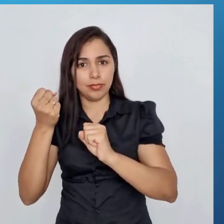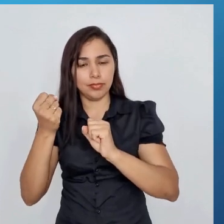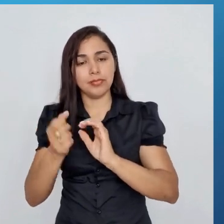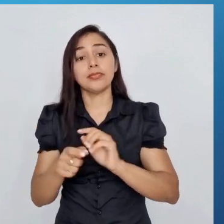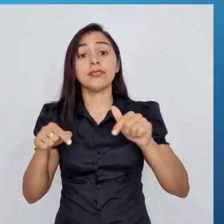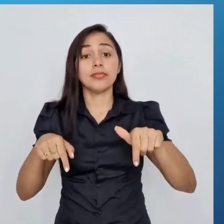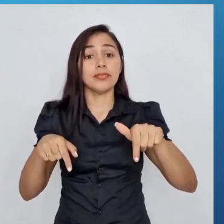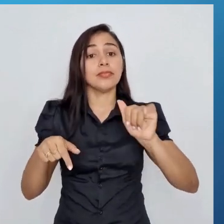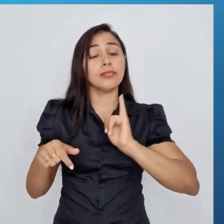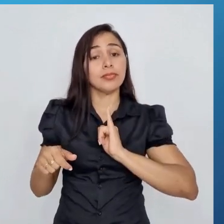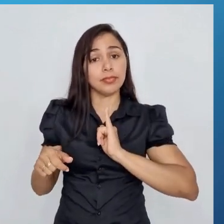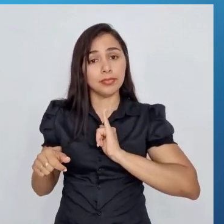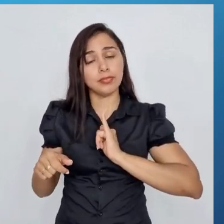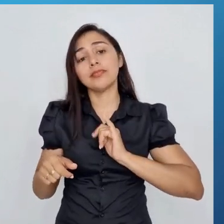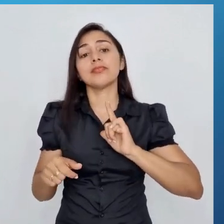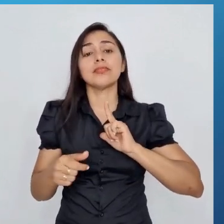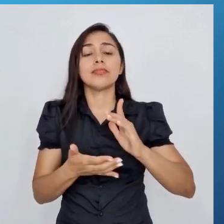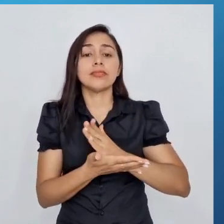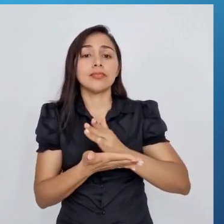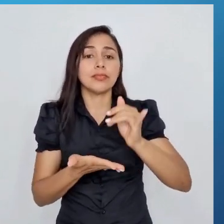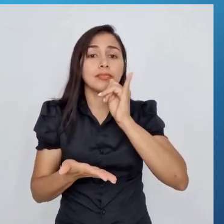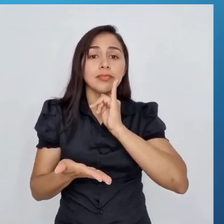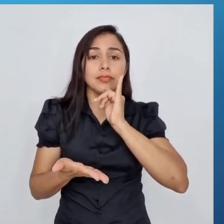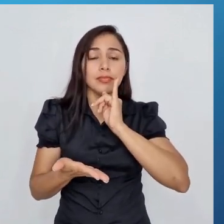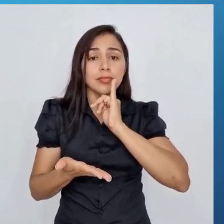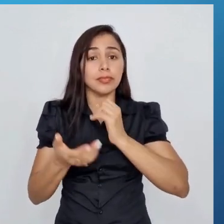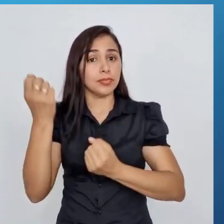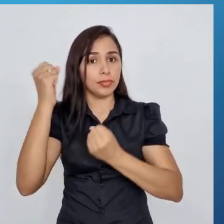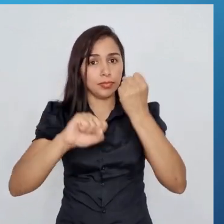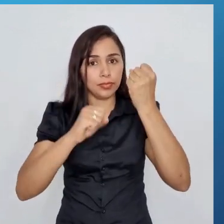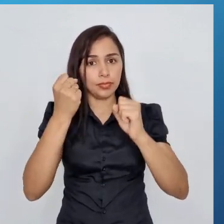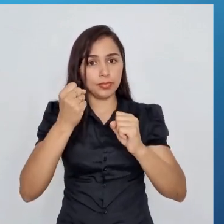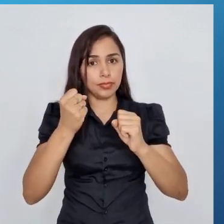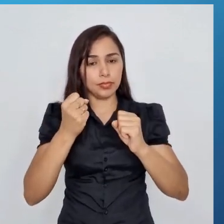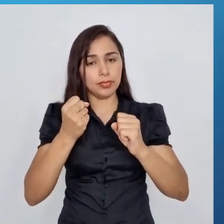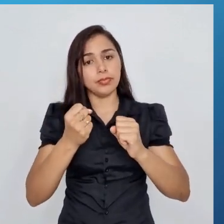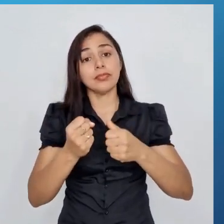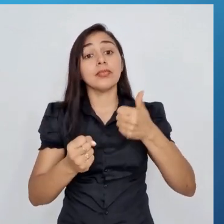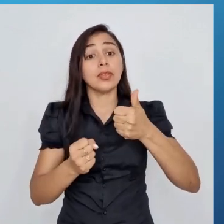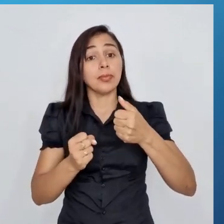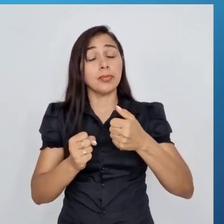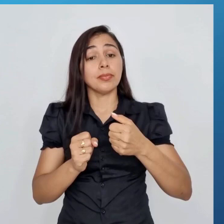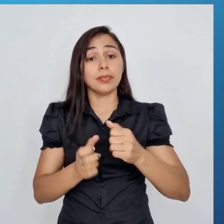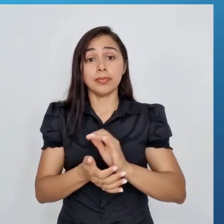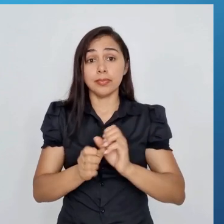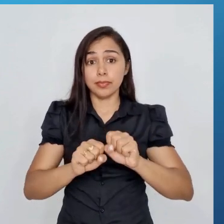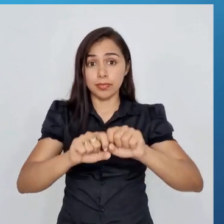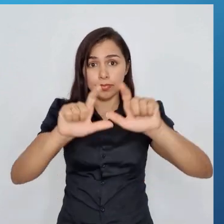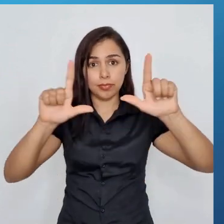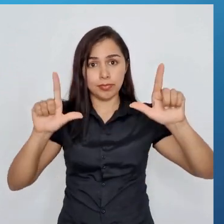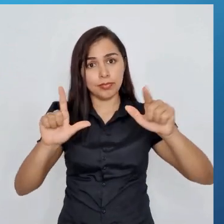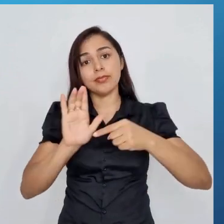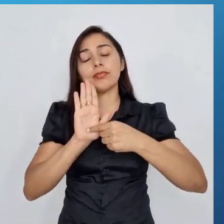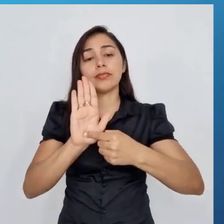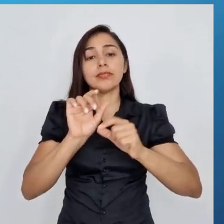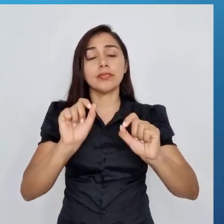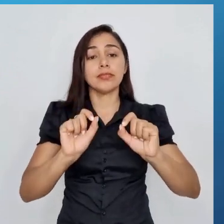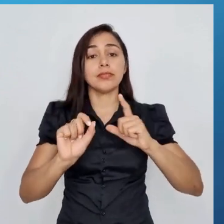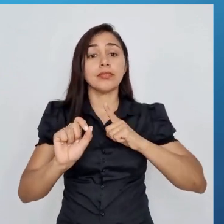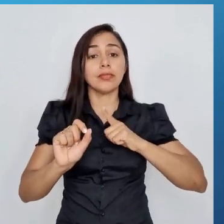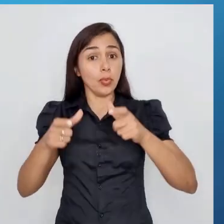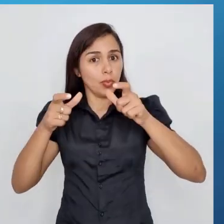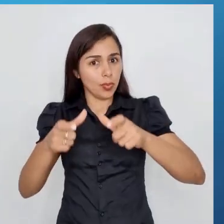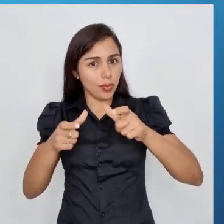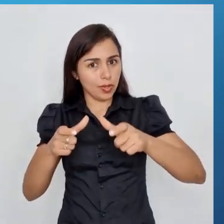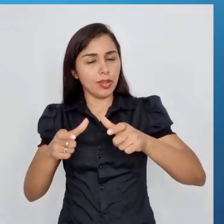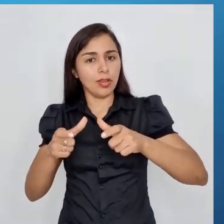em Imperatriz, a gente tem alguns exemplos de indústrias. Nessa primeira imagem, a gente tem o setor de distribuição, por